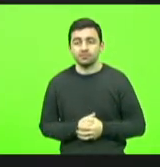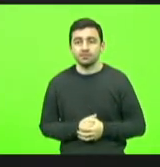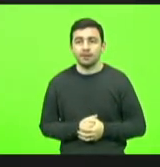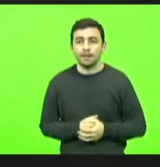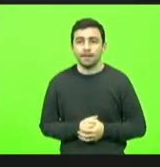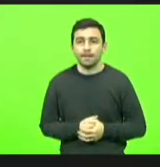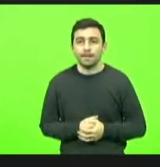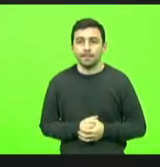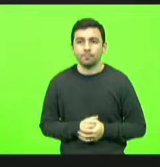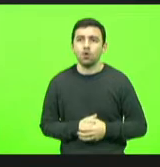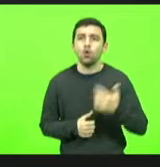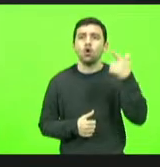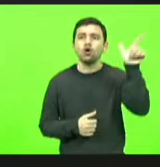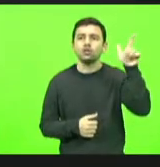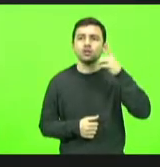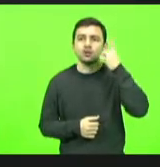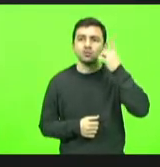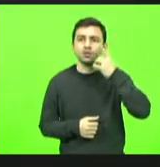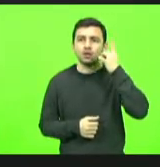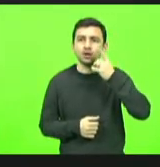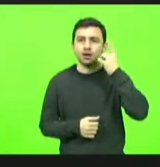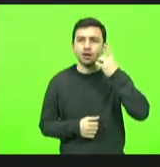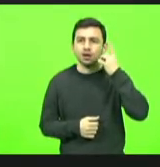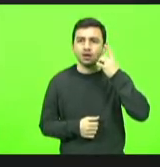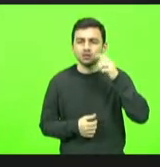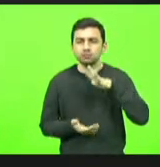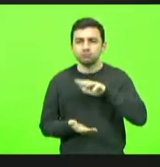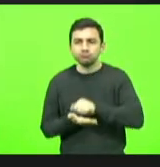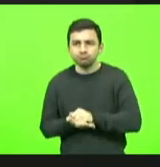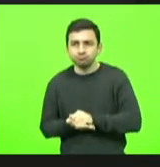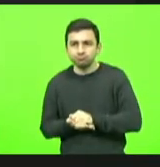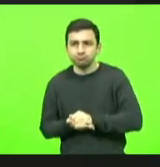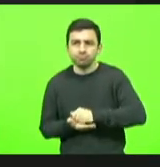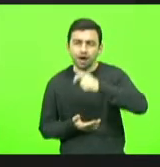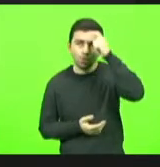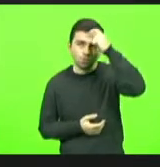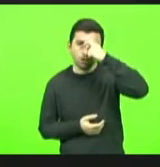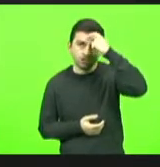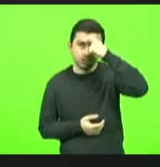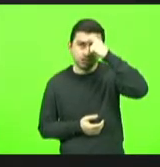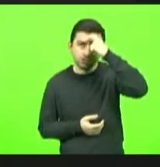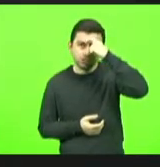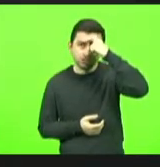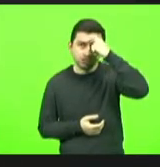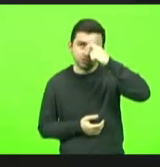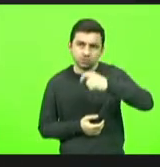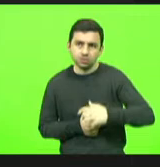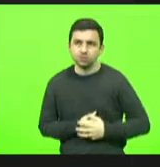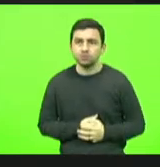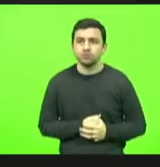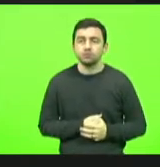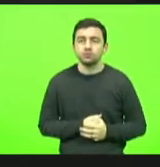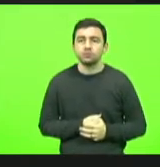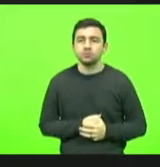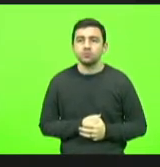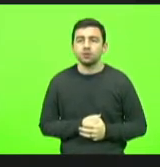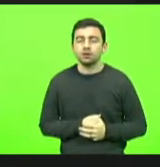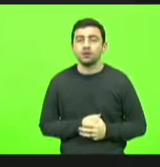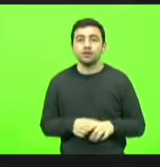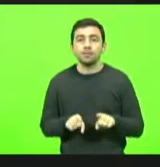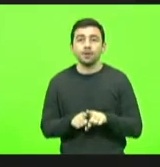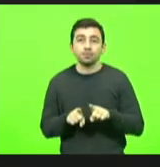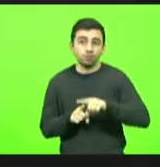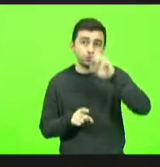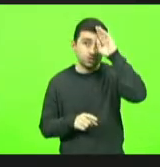próximo deputado, escrito o deputado Maurício Kudilak, colega de partido e agora com o Bolsonaro no